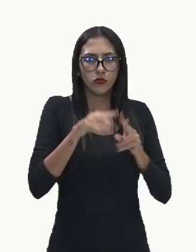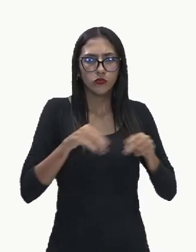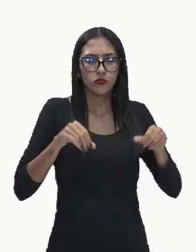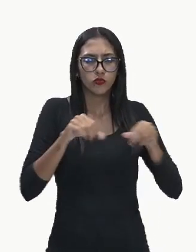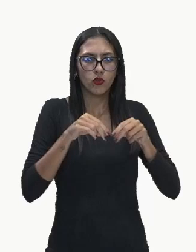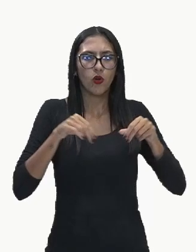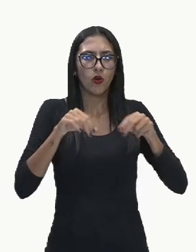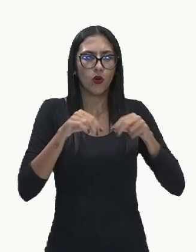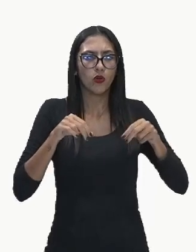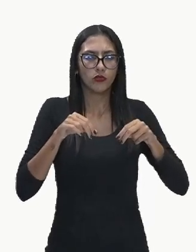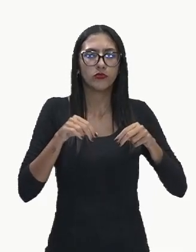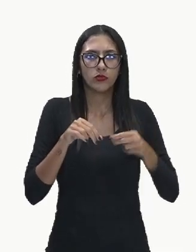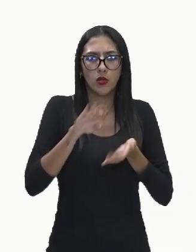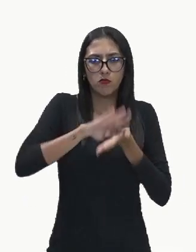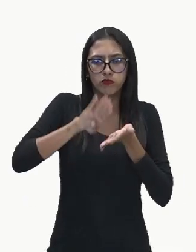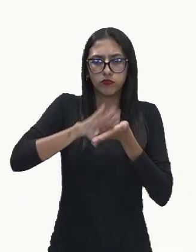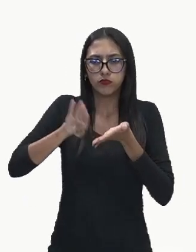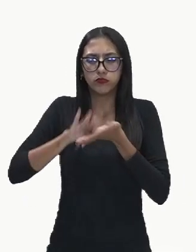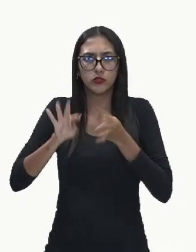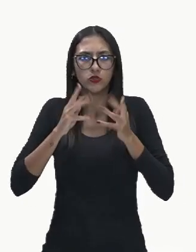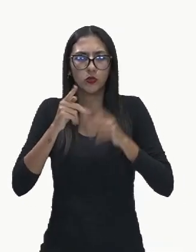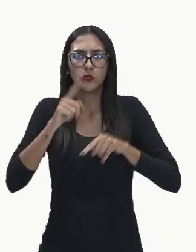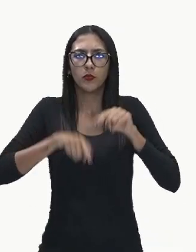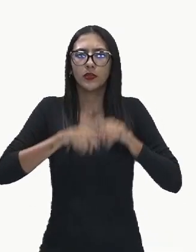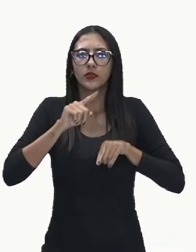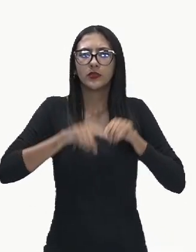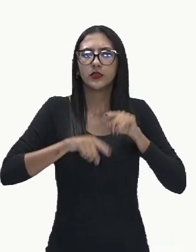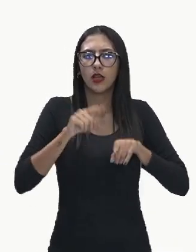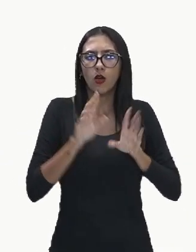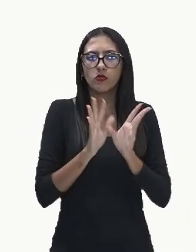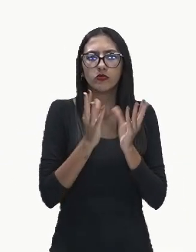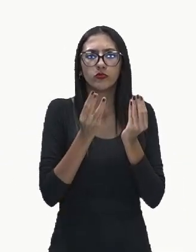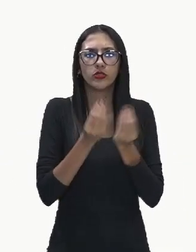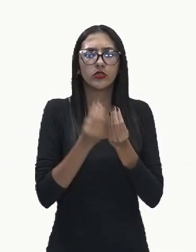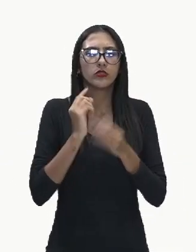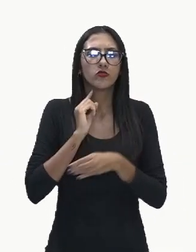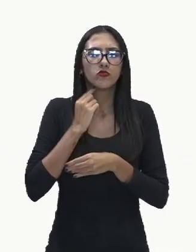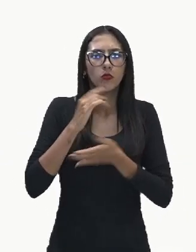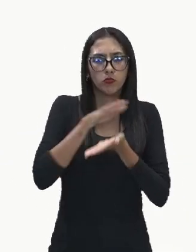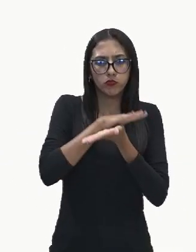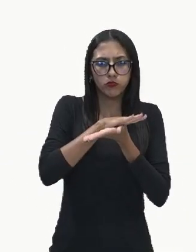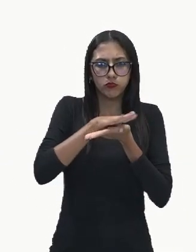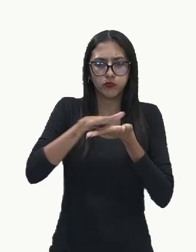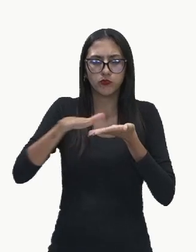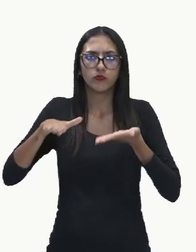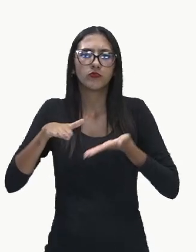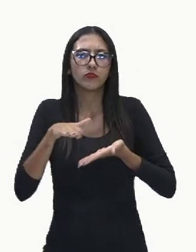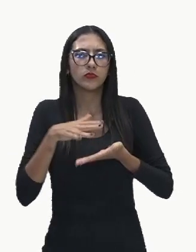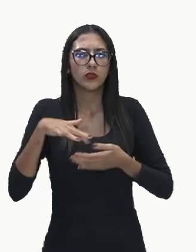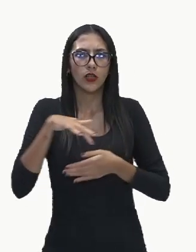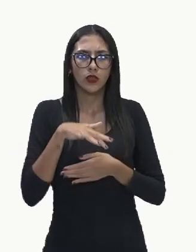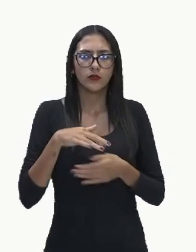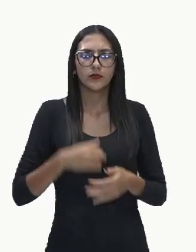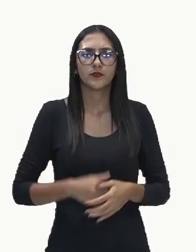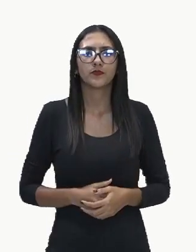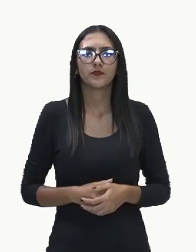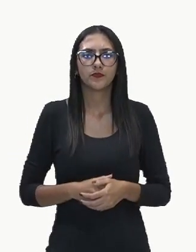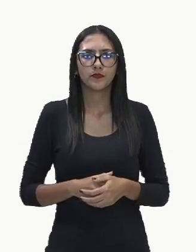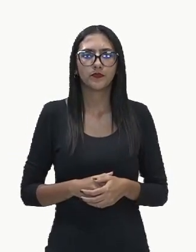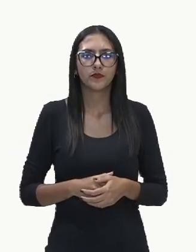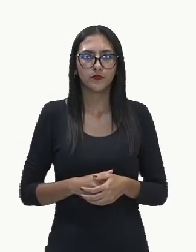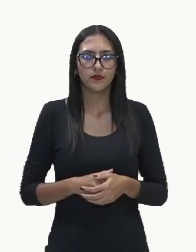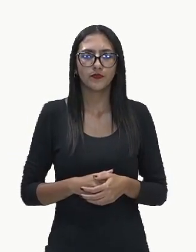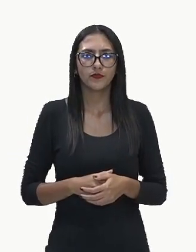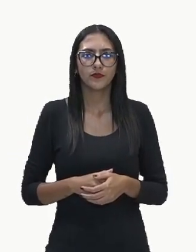resíduos perigosos promovendo ou isolando ali aqueles resíduos perigosos promovendo